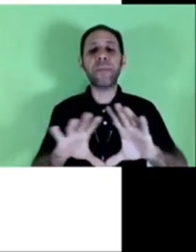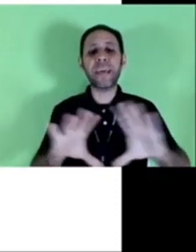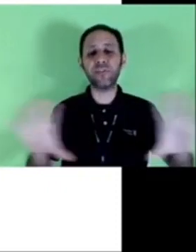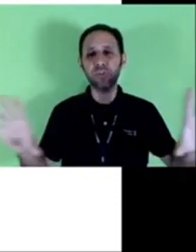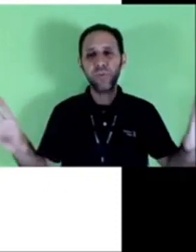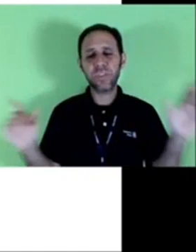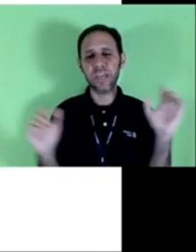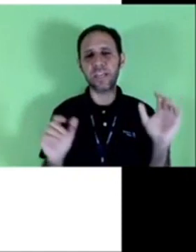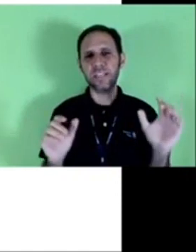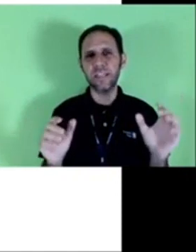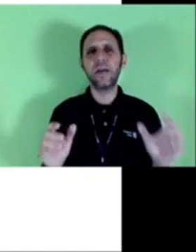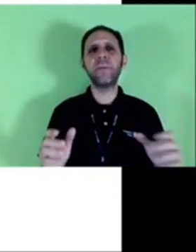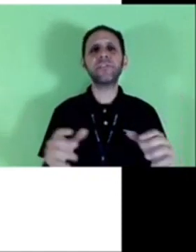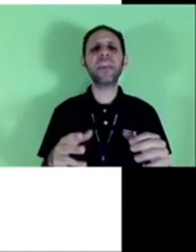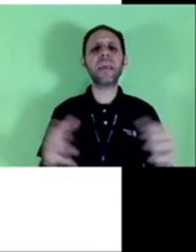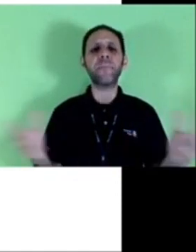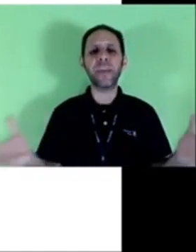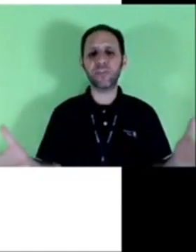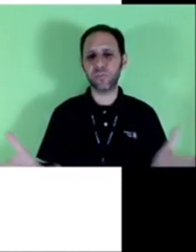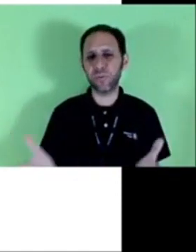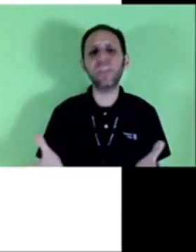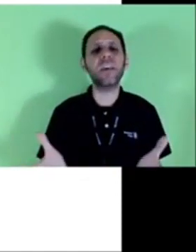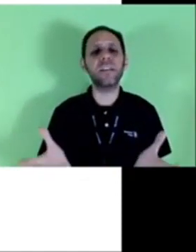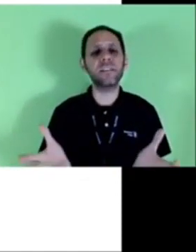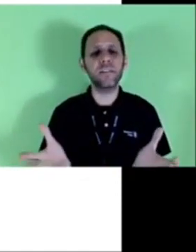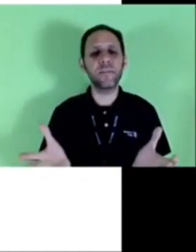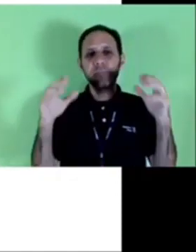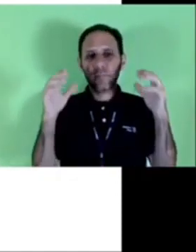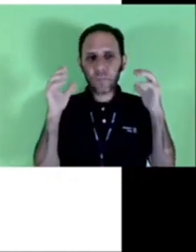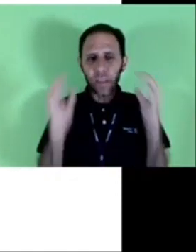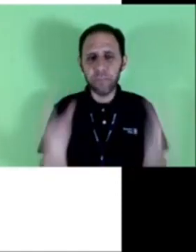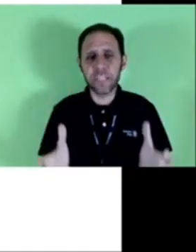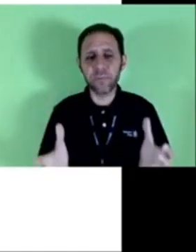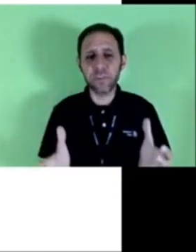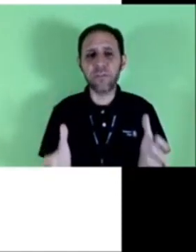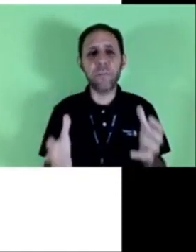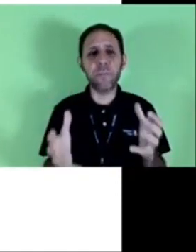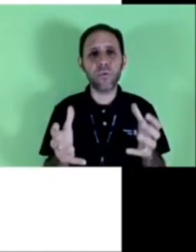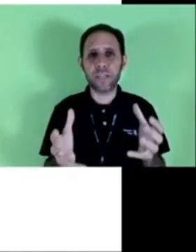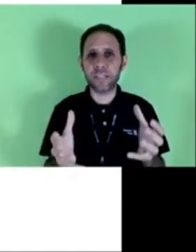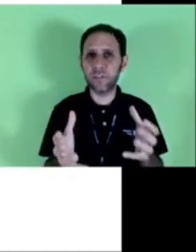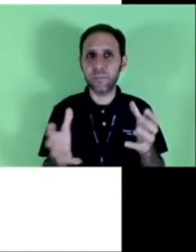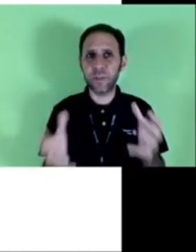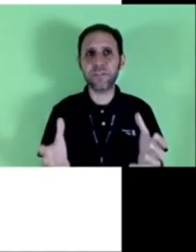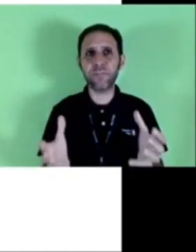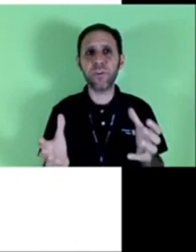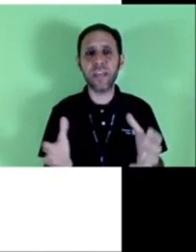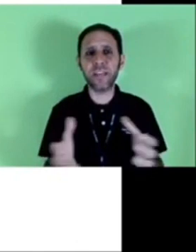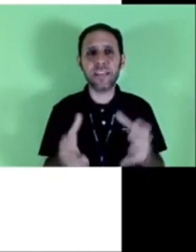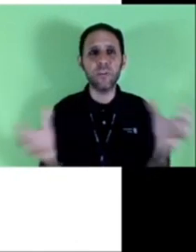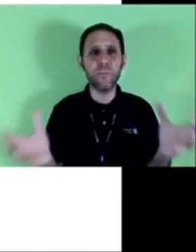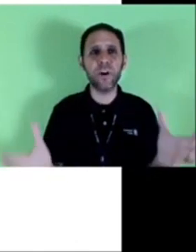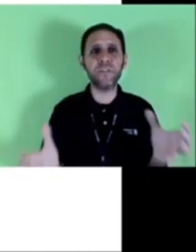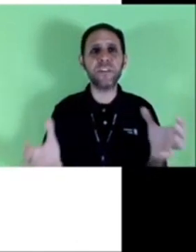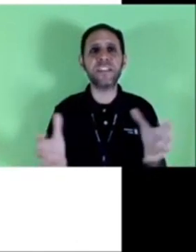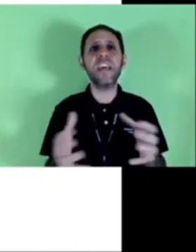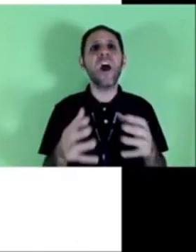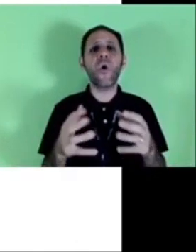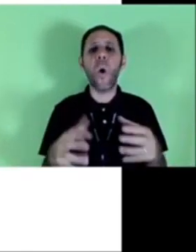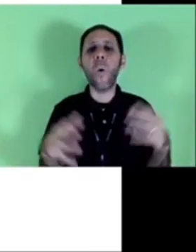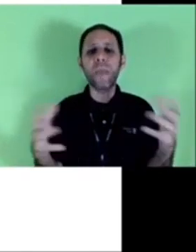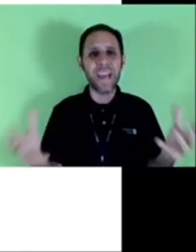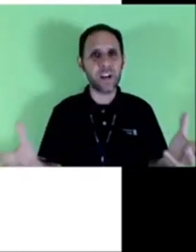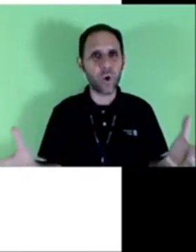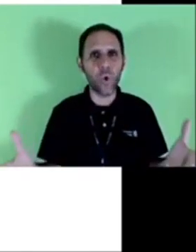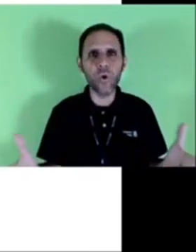Colocam lá plenos poderes. Mas o que é plenos poderes? Mesmo tendo a procuração de plenos poderes, ela não pode fazer